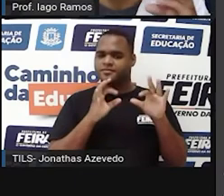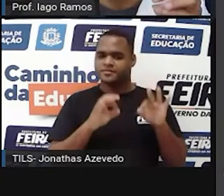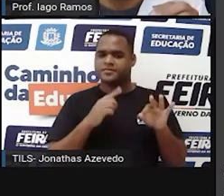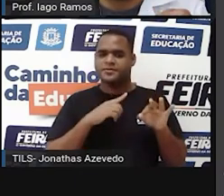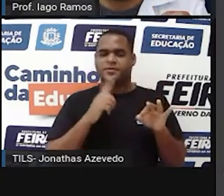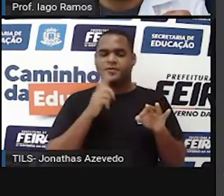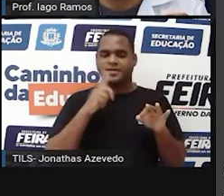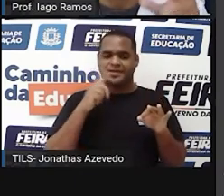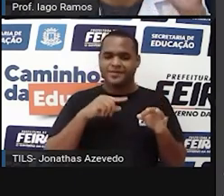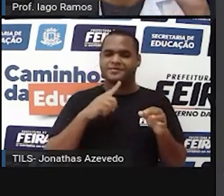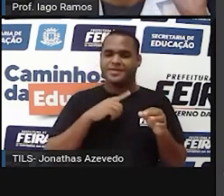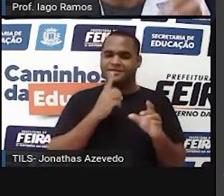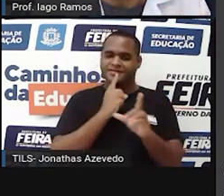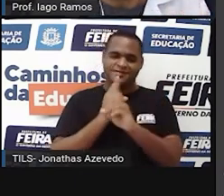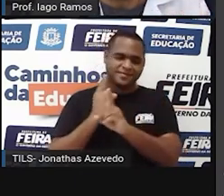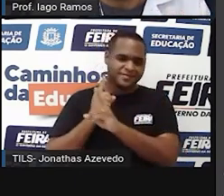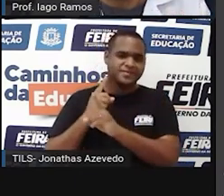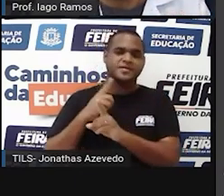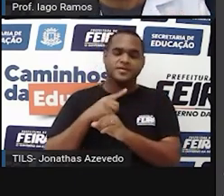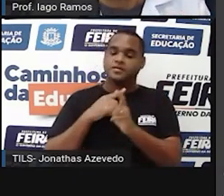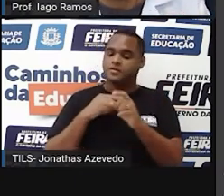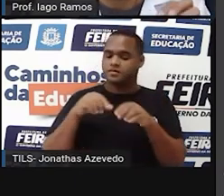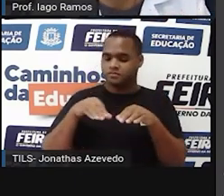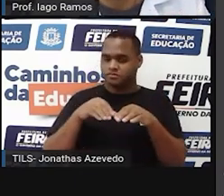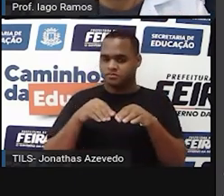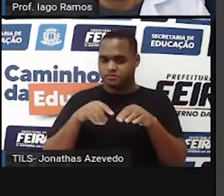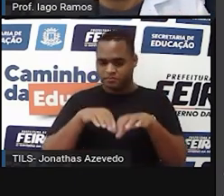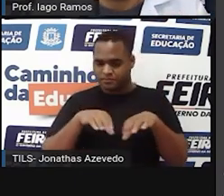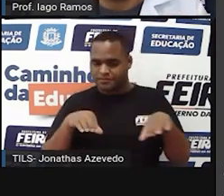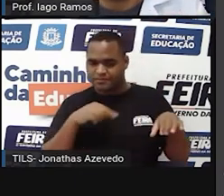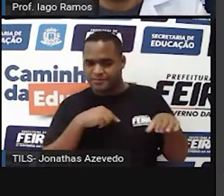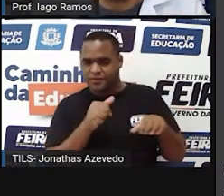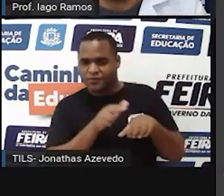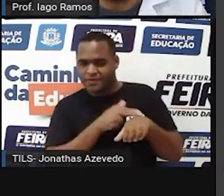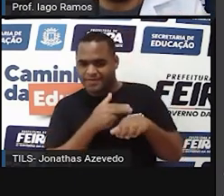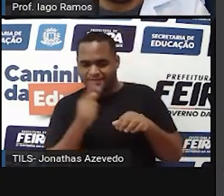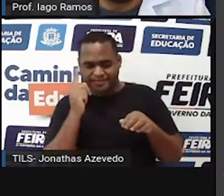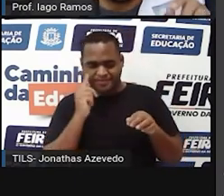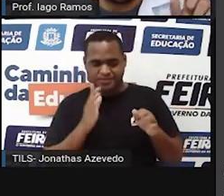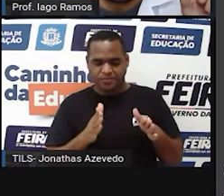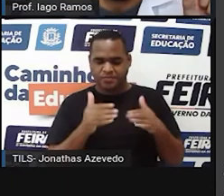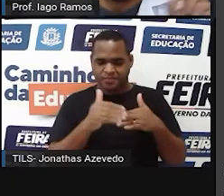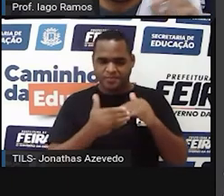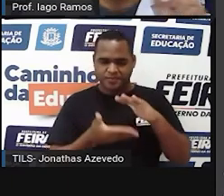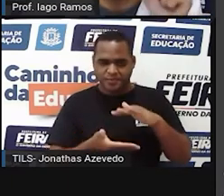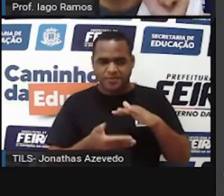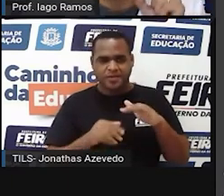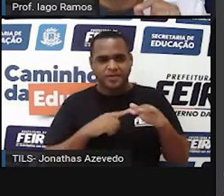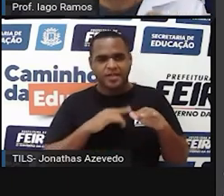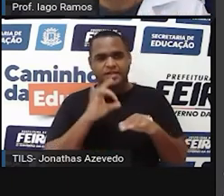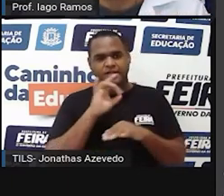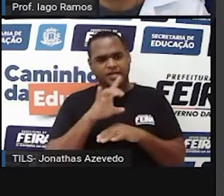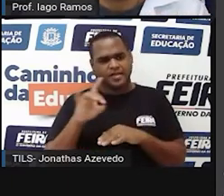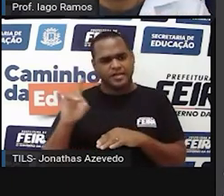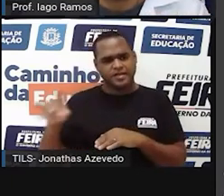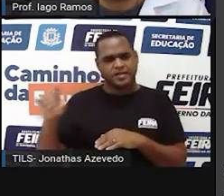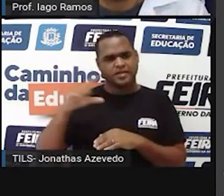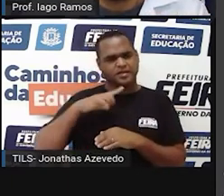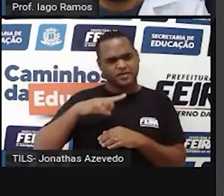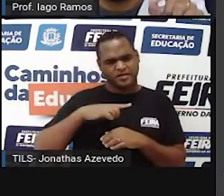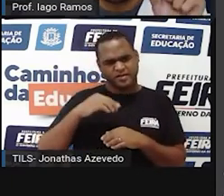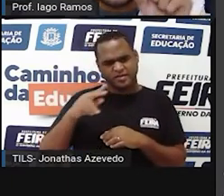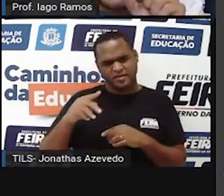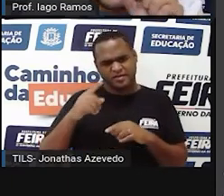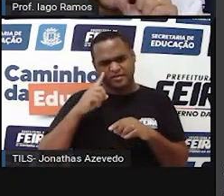as dimensões do chocolate que vai ter o formato do cubo. Porque cada Lzinho daquele na